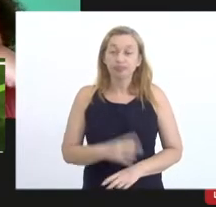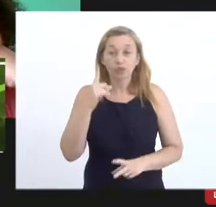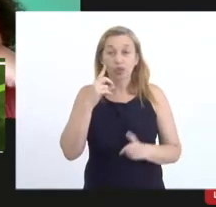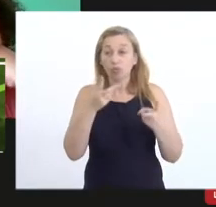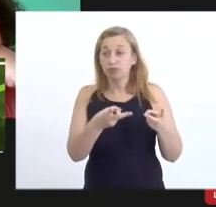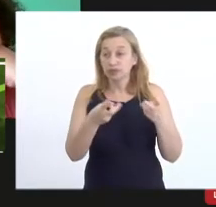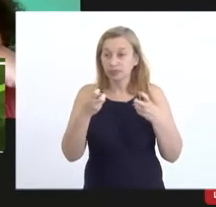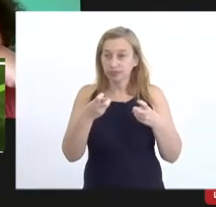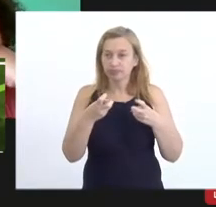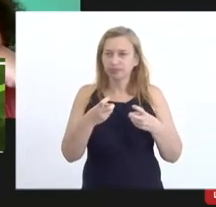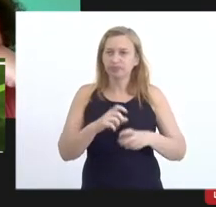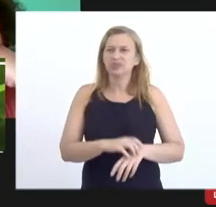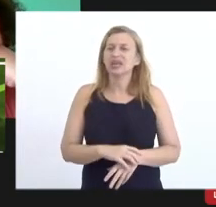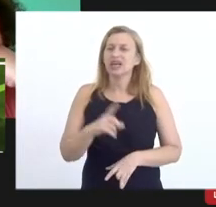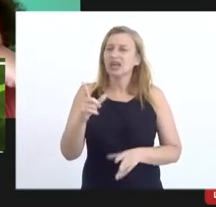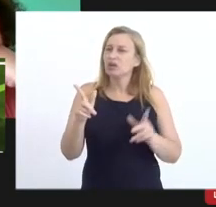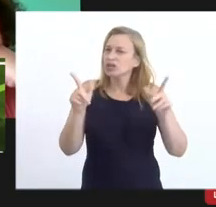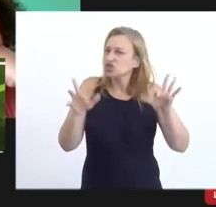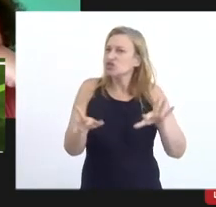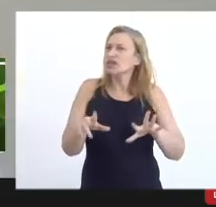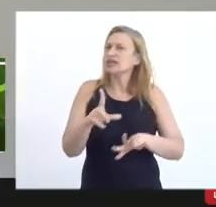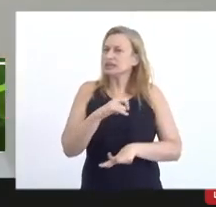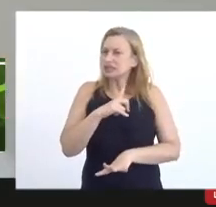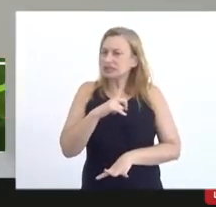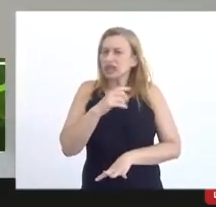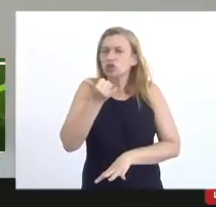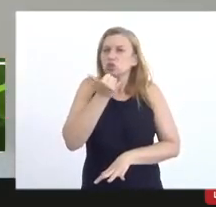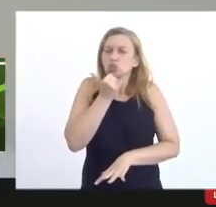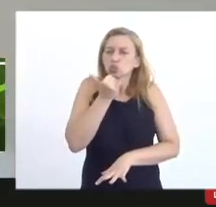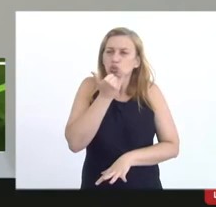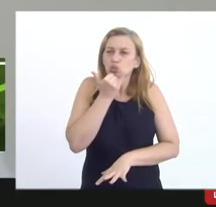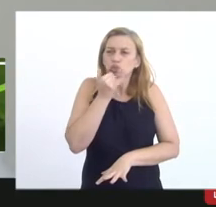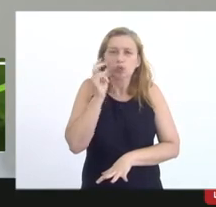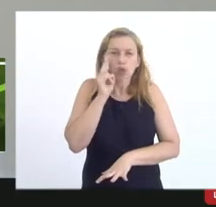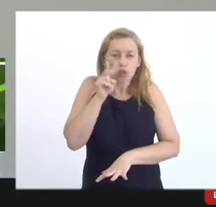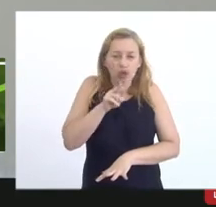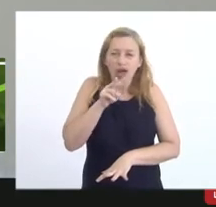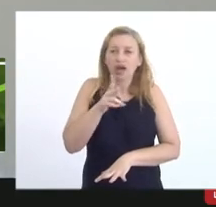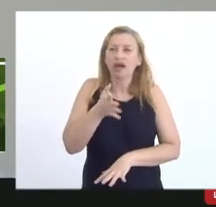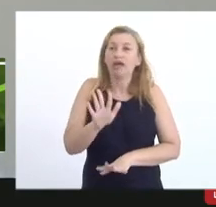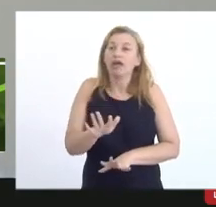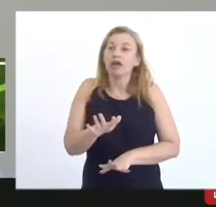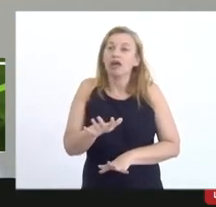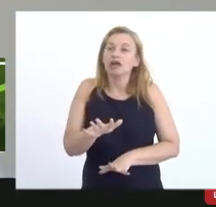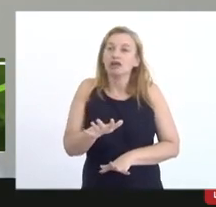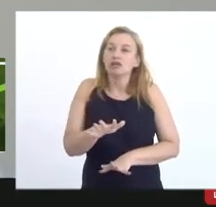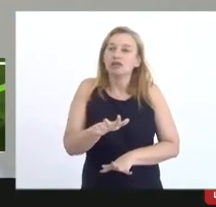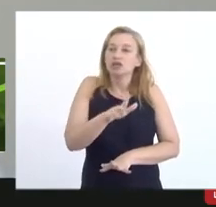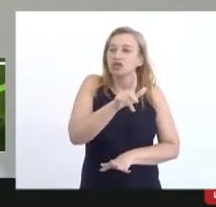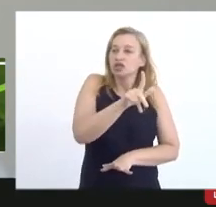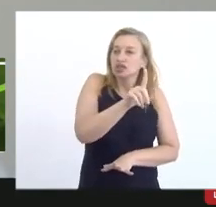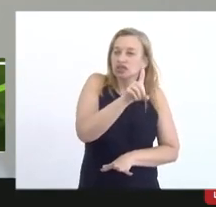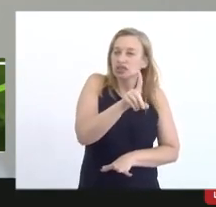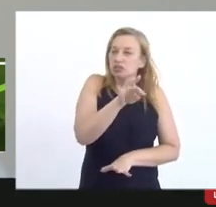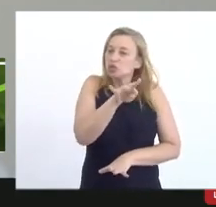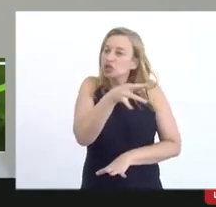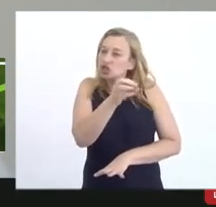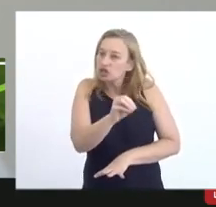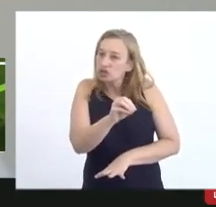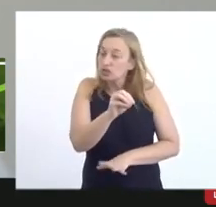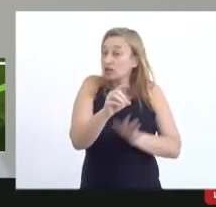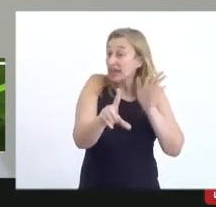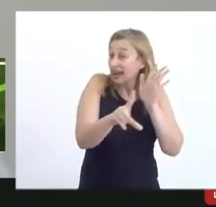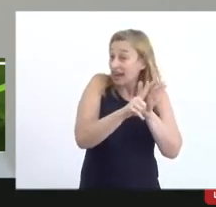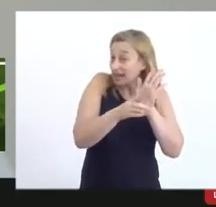que tem uma diferença desculpa meu olhar aqui de auditor mas tem uma diferença entre o dispositivo da lei da